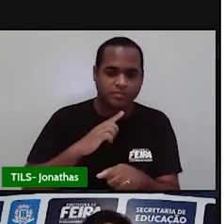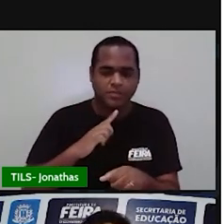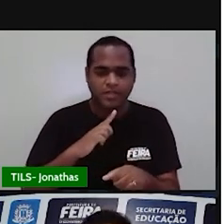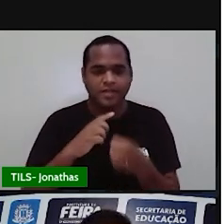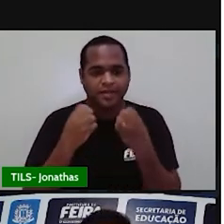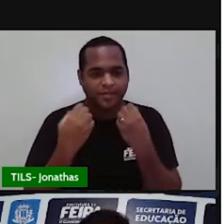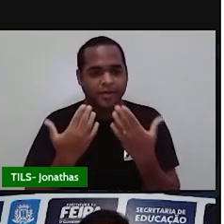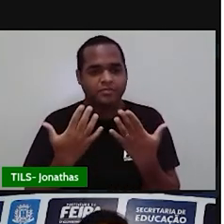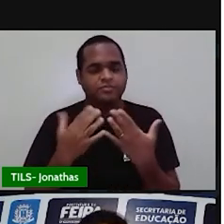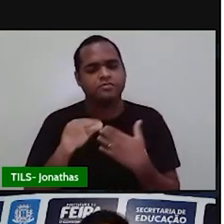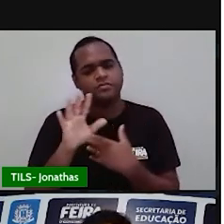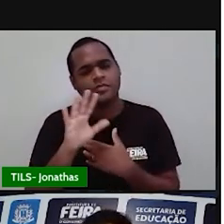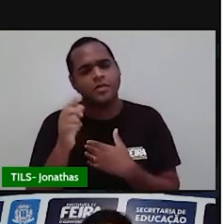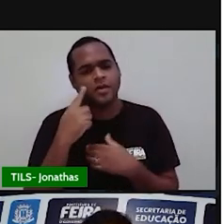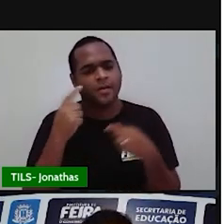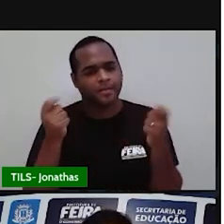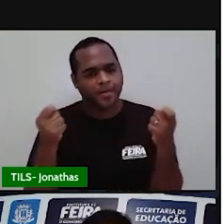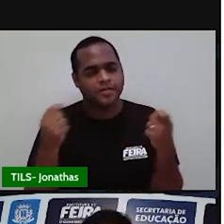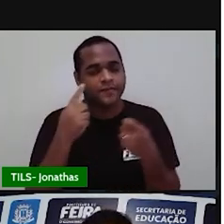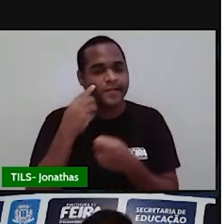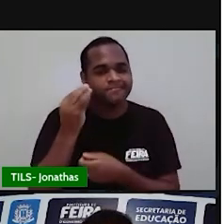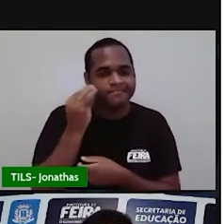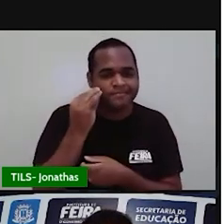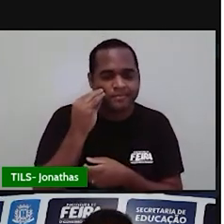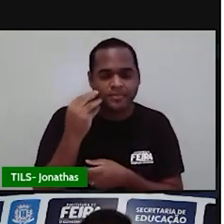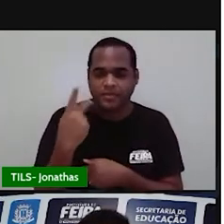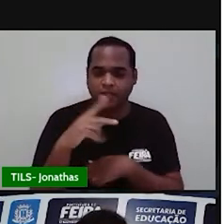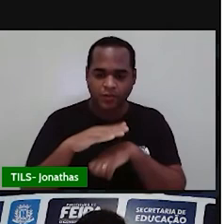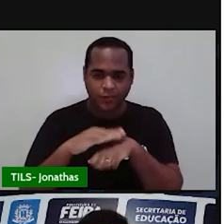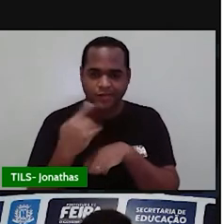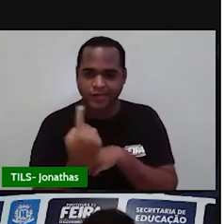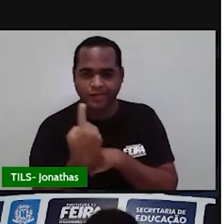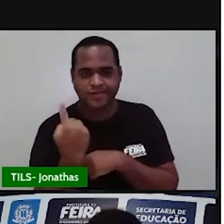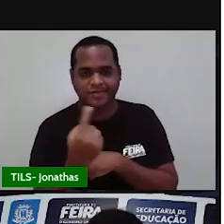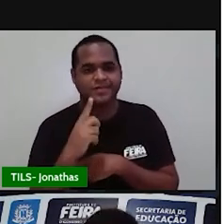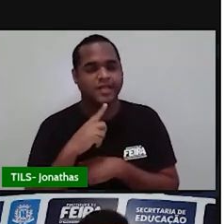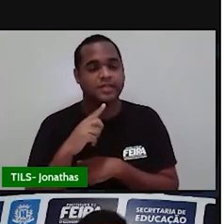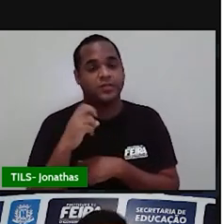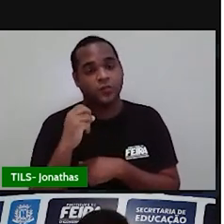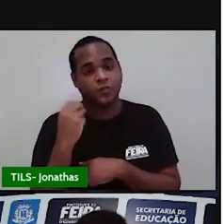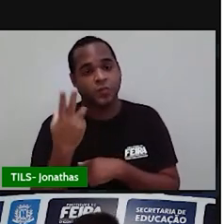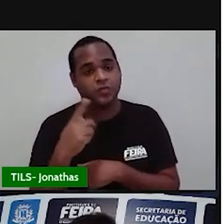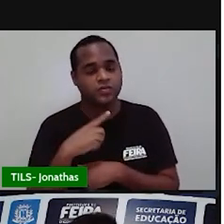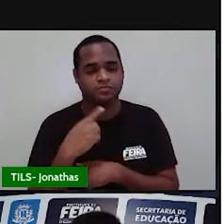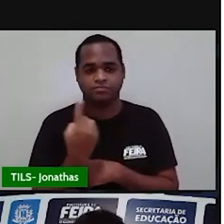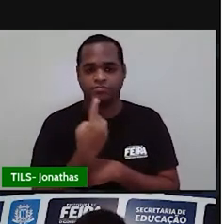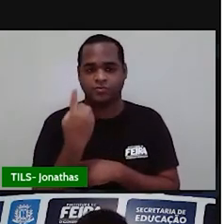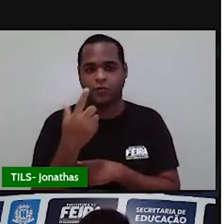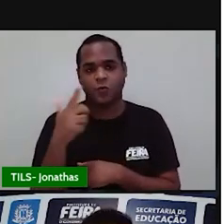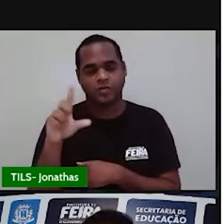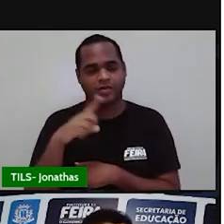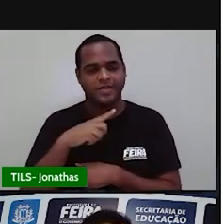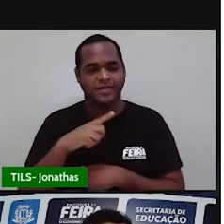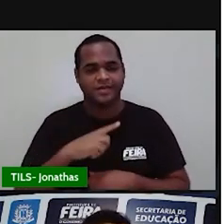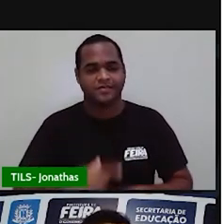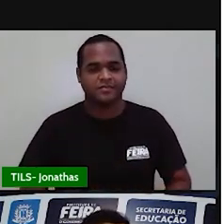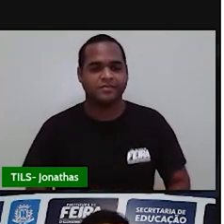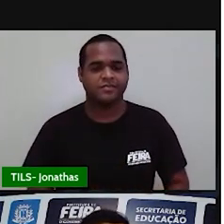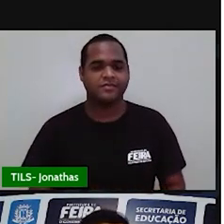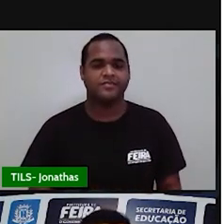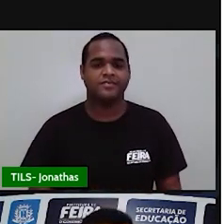não você pode tentar fazer isso sozinho em outro ou sozinha né? Em outro momento. Beleza?